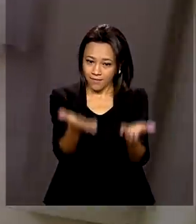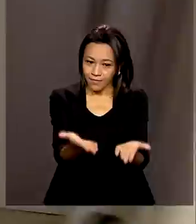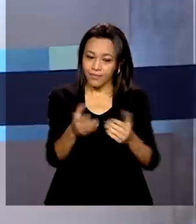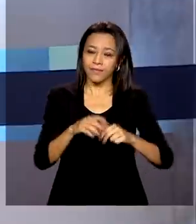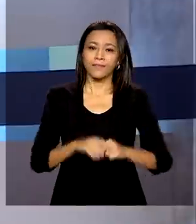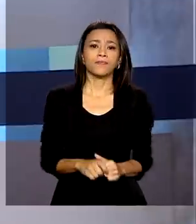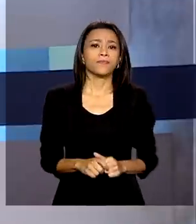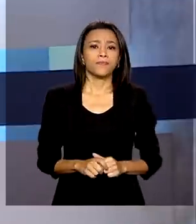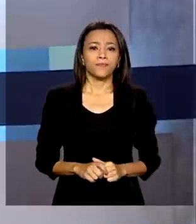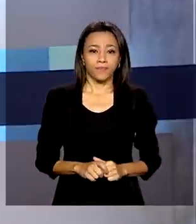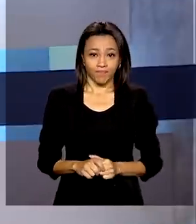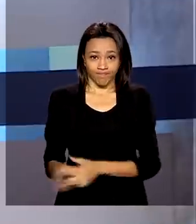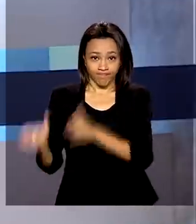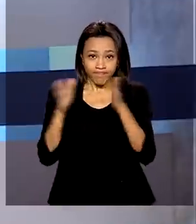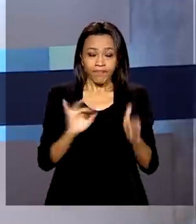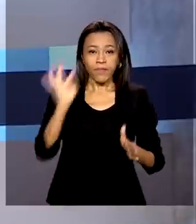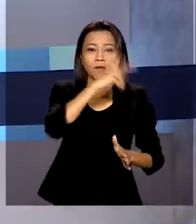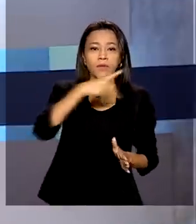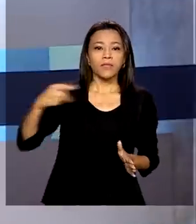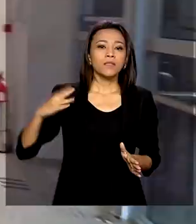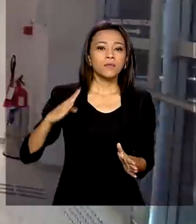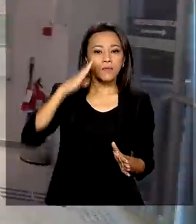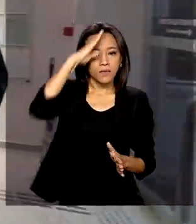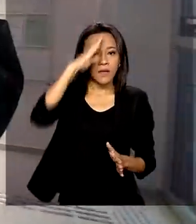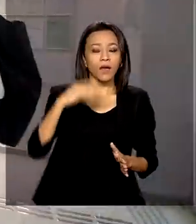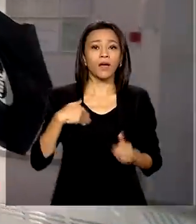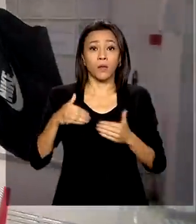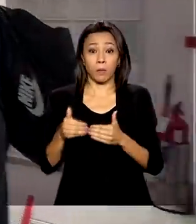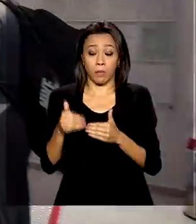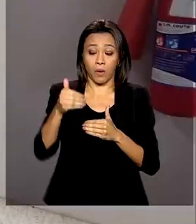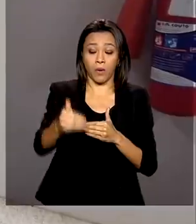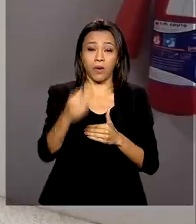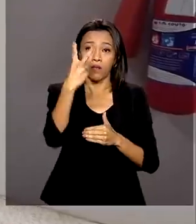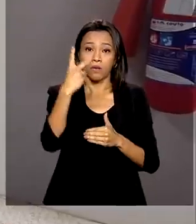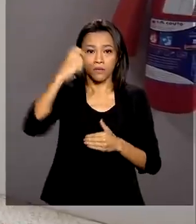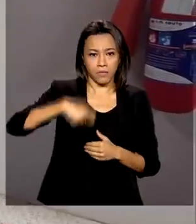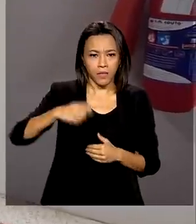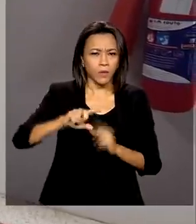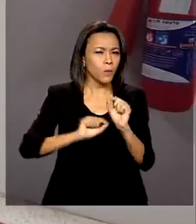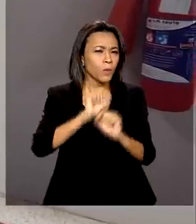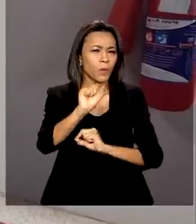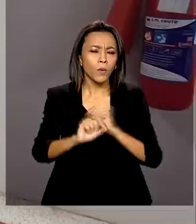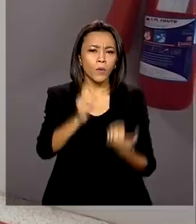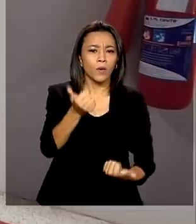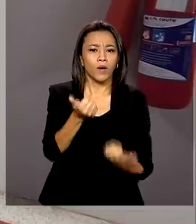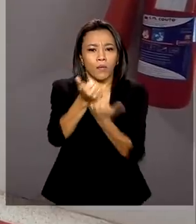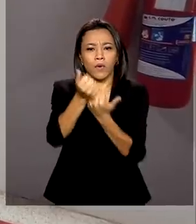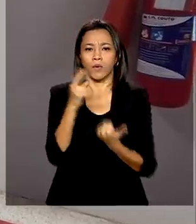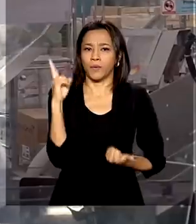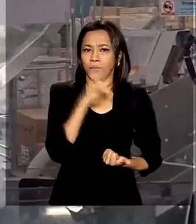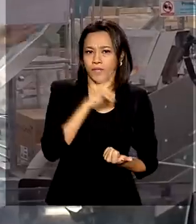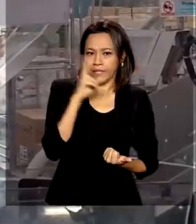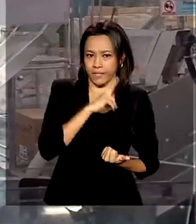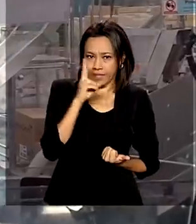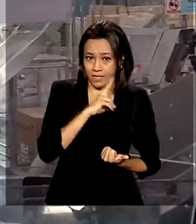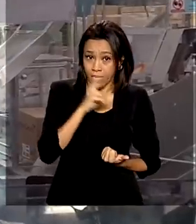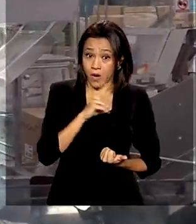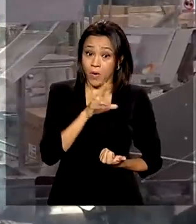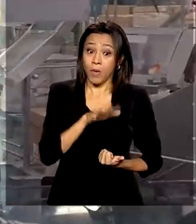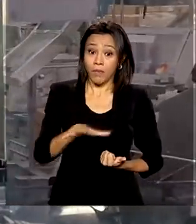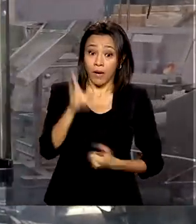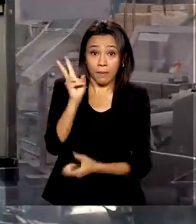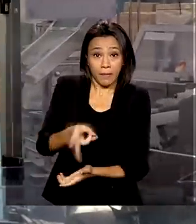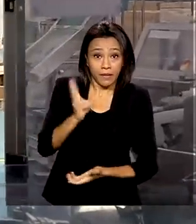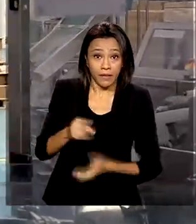Amarela. Presidente Jair Bolsonaro prorroga por mais dois meses o benefício emergencial de preservação do